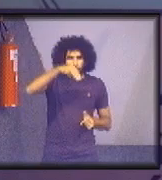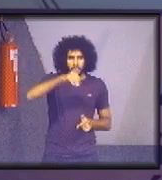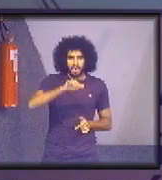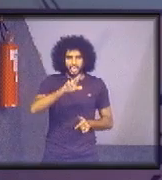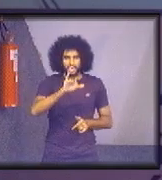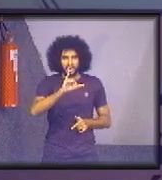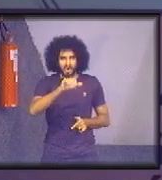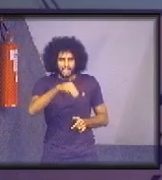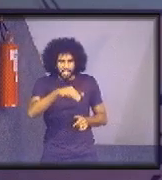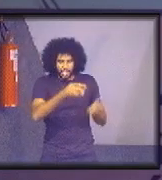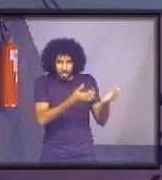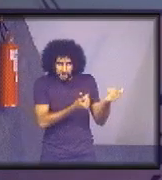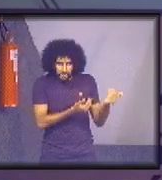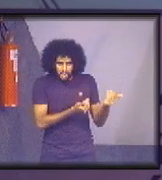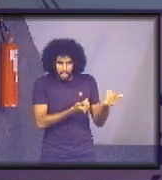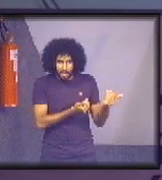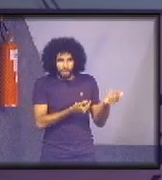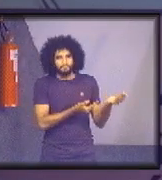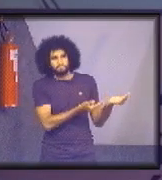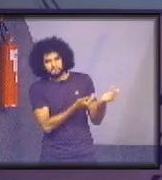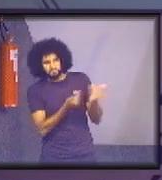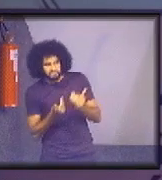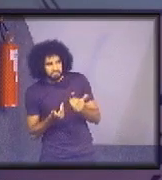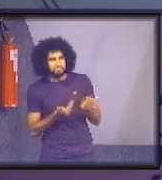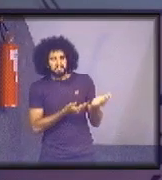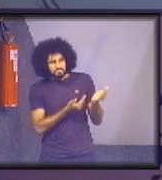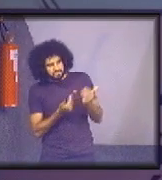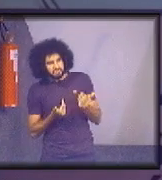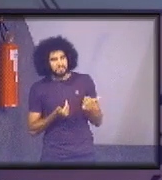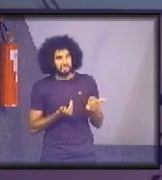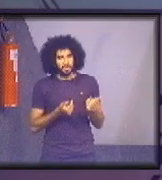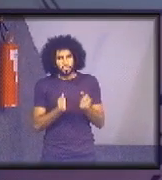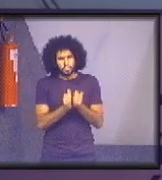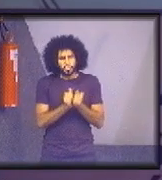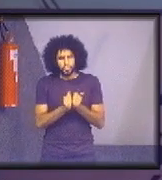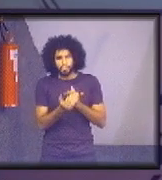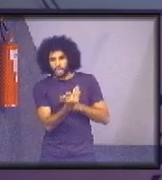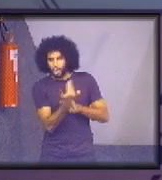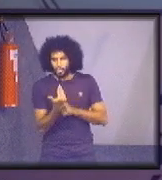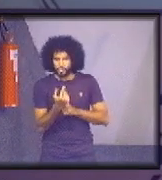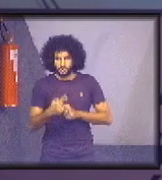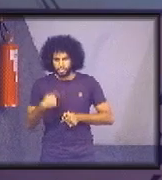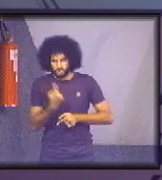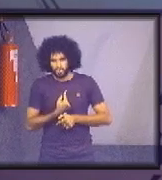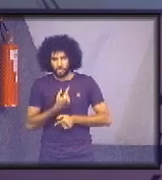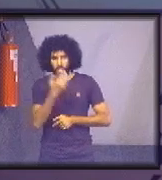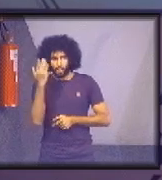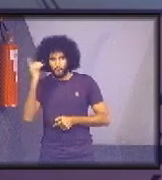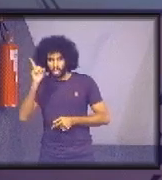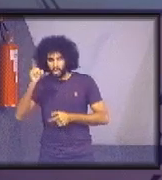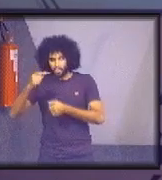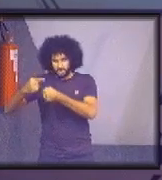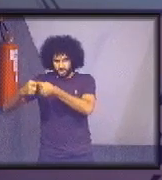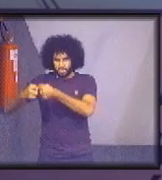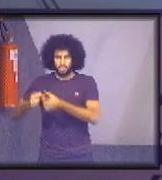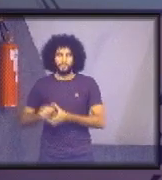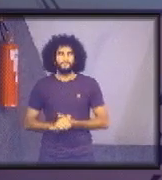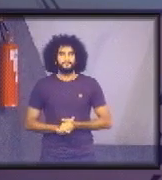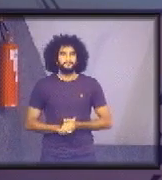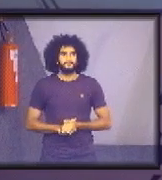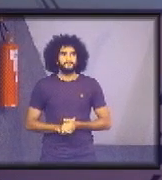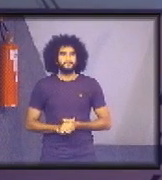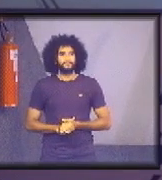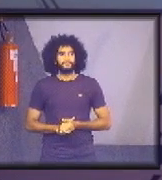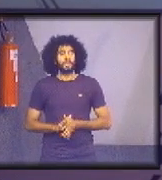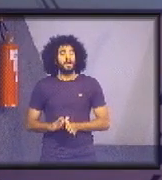envolveu os bombeiros mirins no plantio da árvore de lançamento do projeto lá em Cornélio e Procópio. E lá em